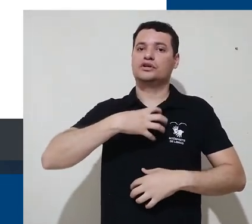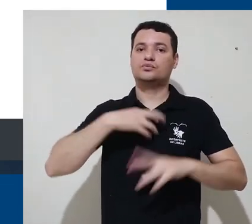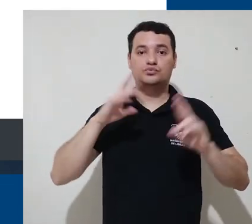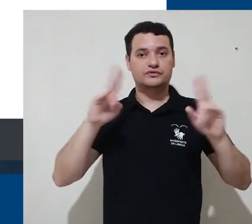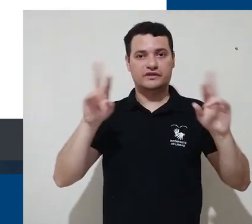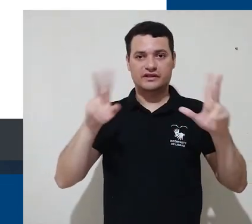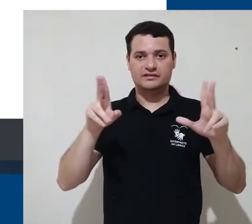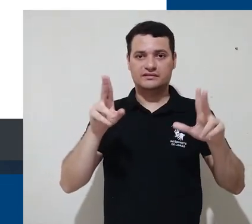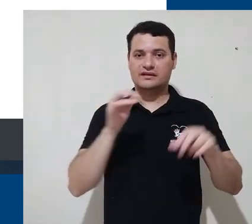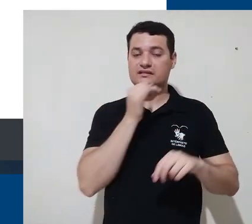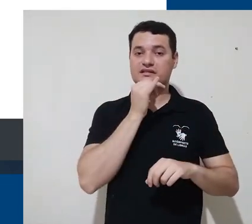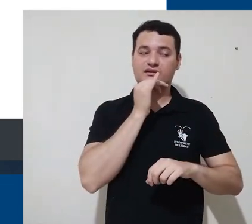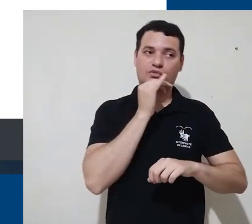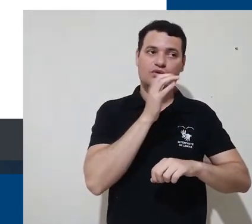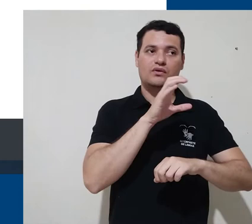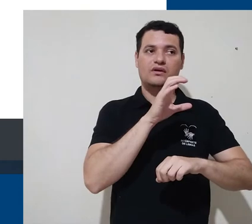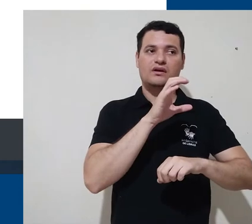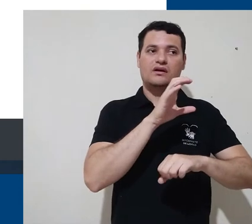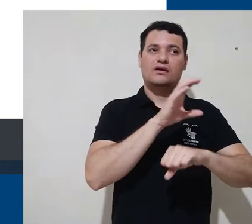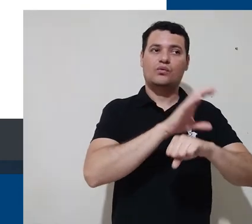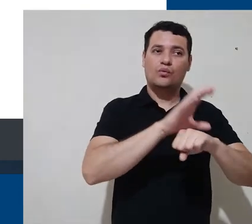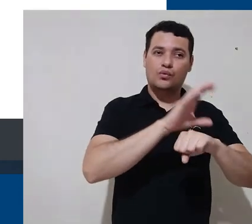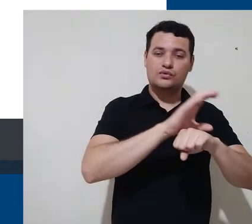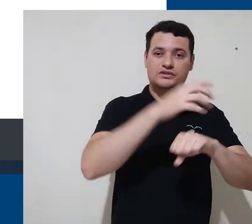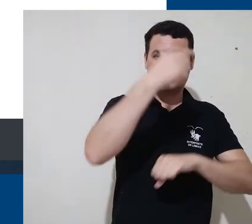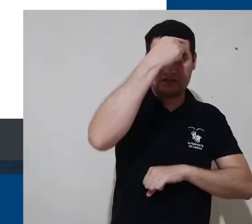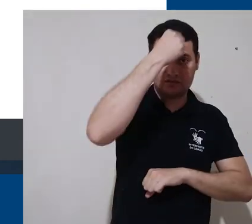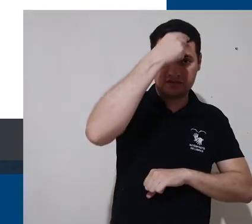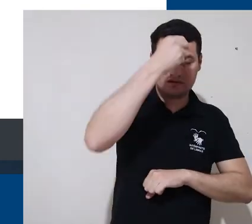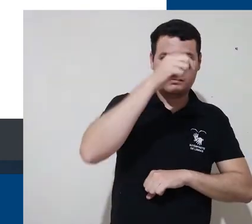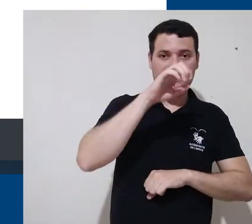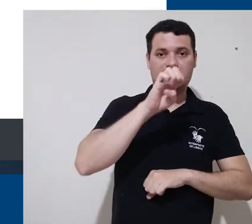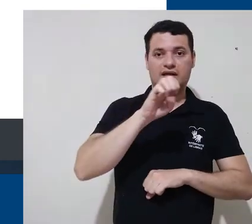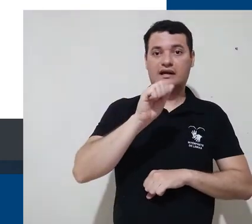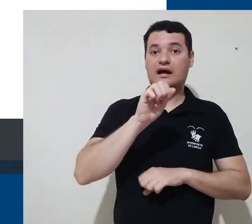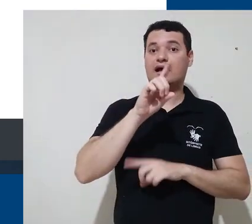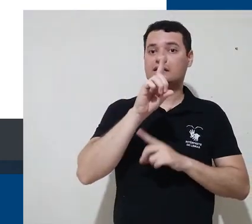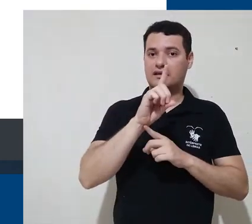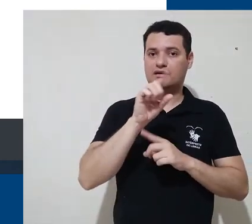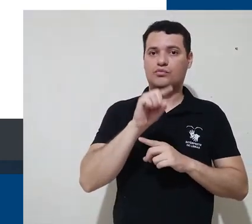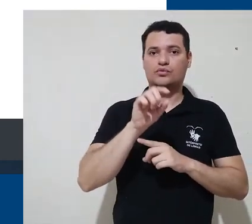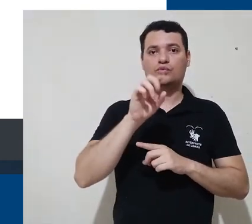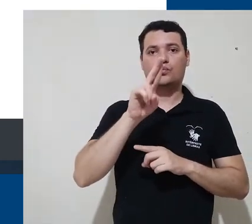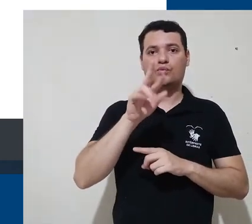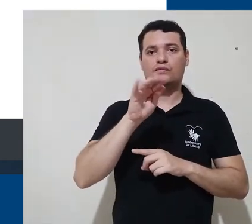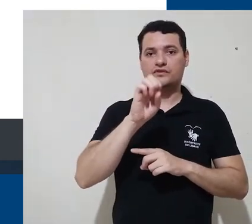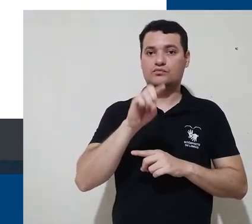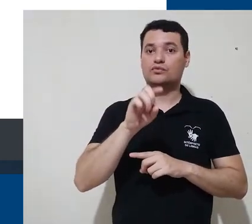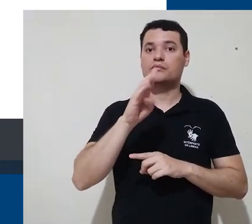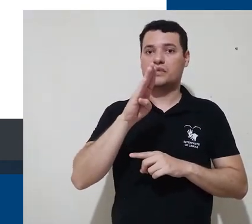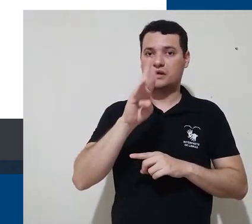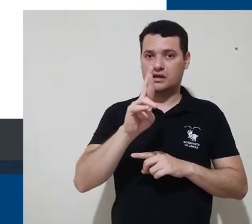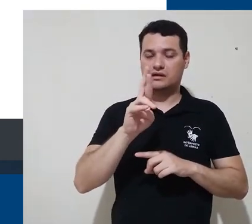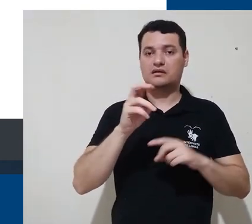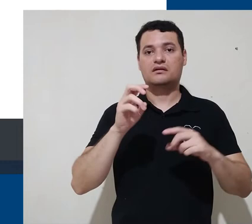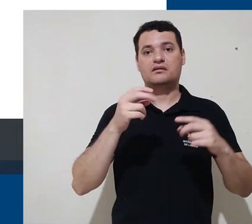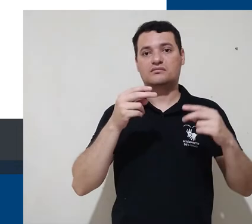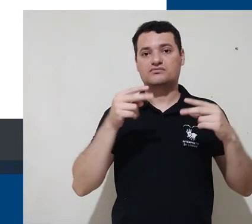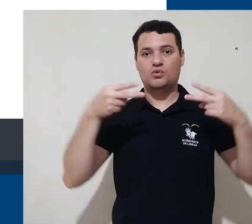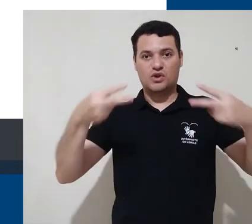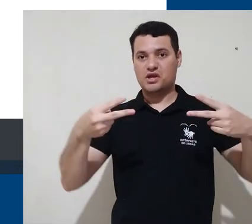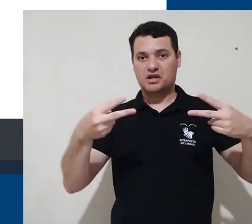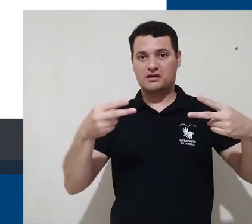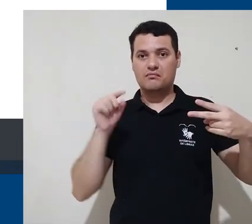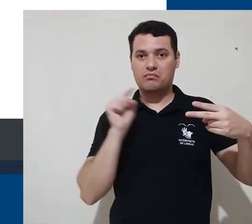acesso à plataforma de graduação, é ad.ufis.br, você não usará este link de